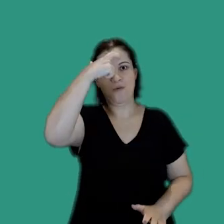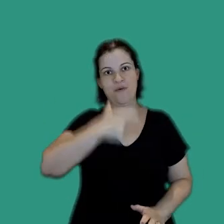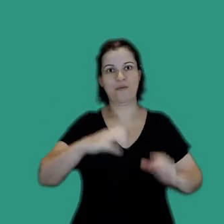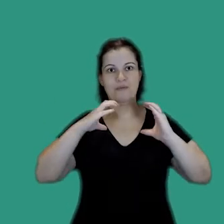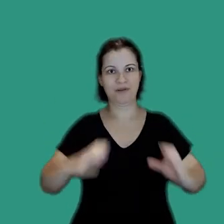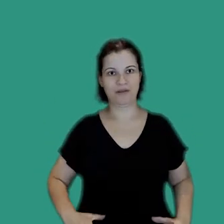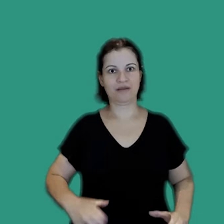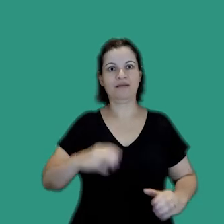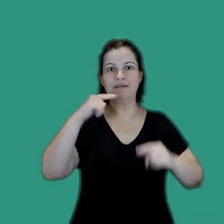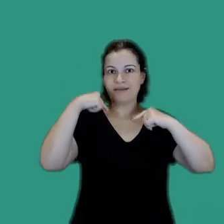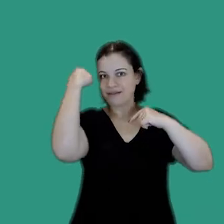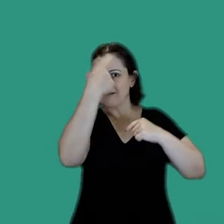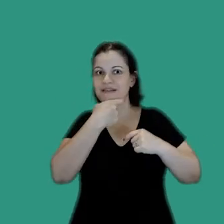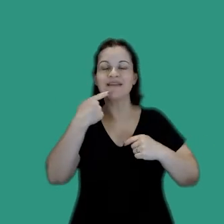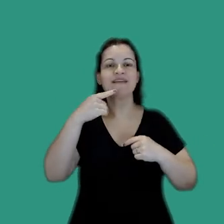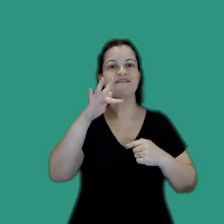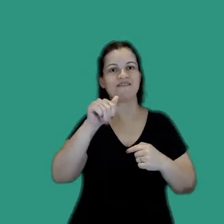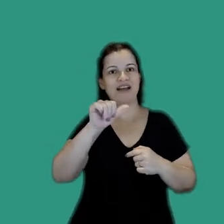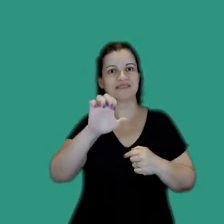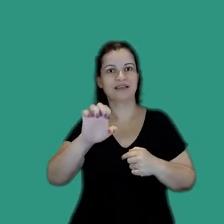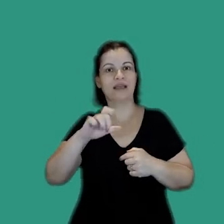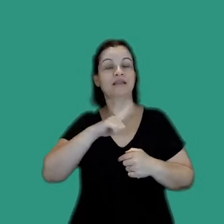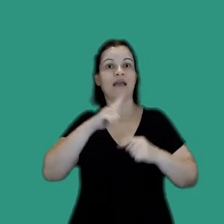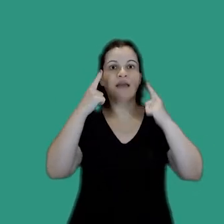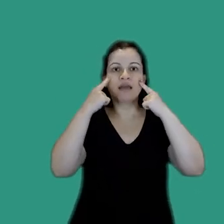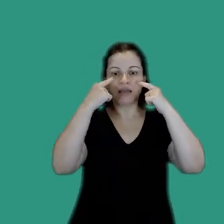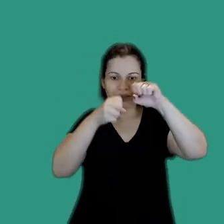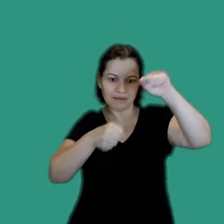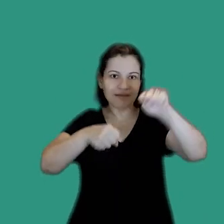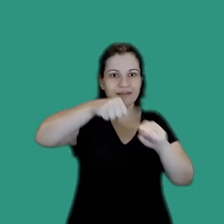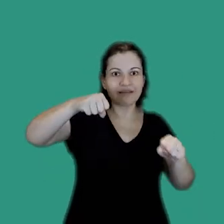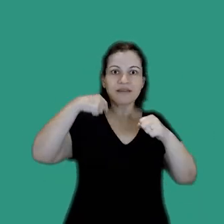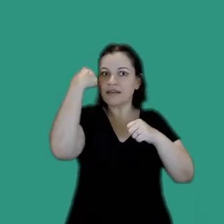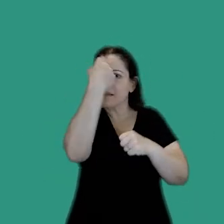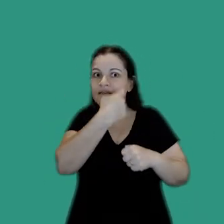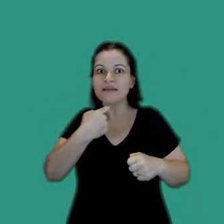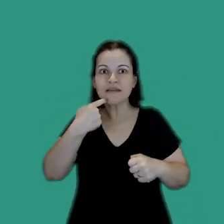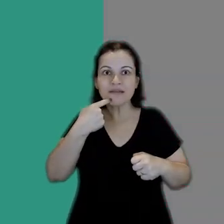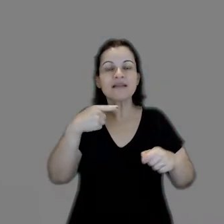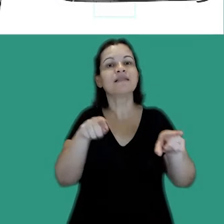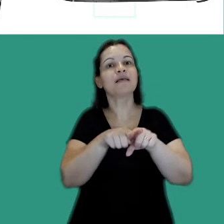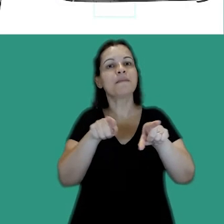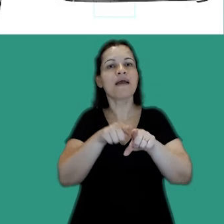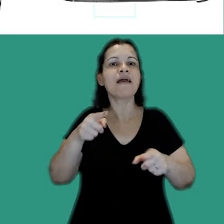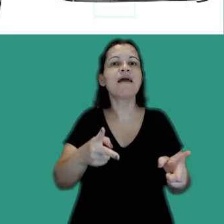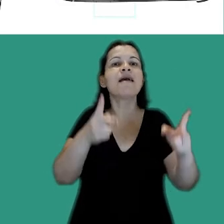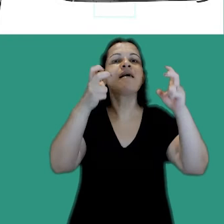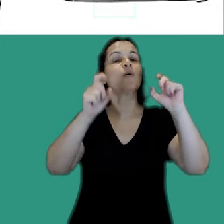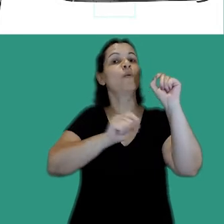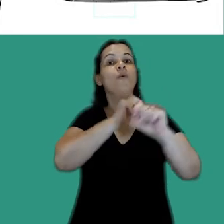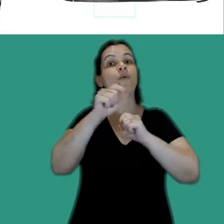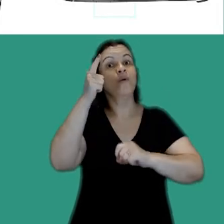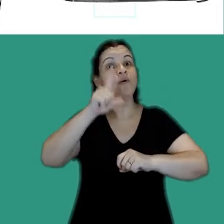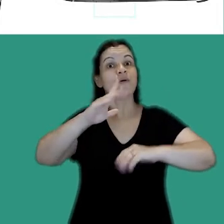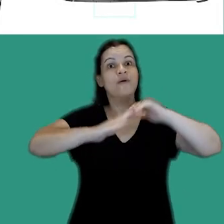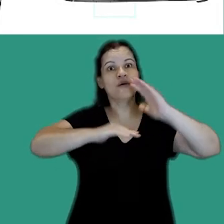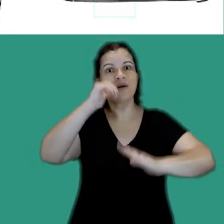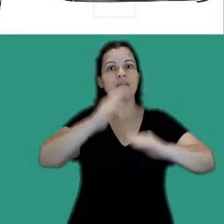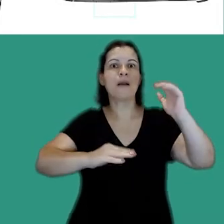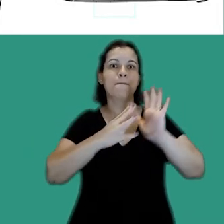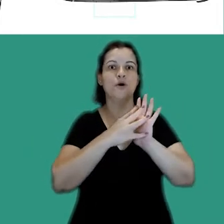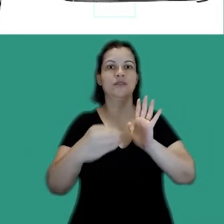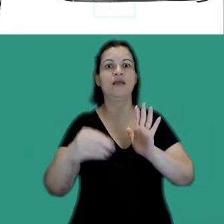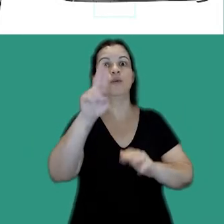comportamental de unidades da face, que é baseado na ação dos músculos faciais. E na fase de reconhecimento, nós